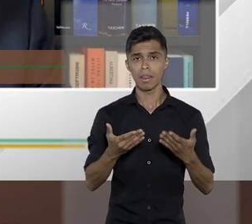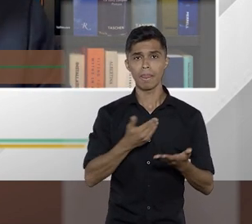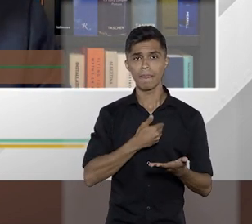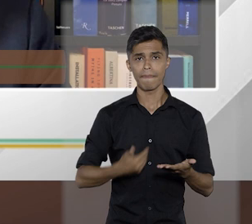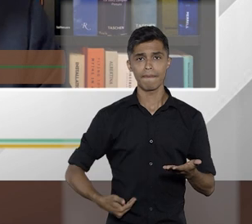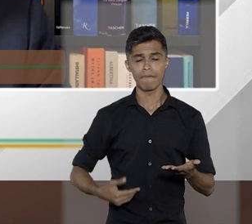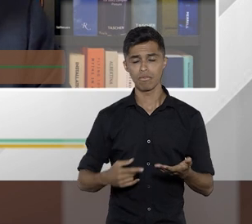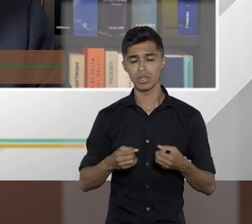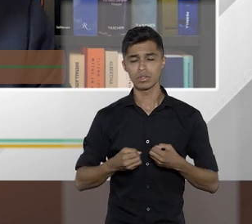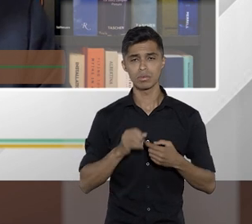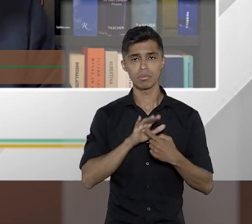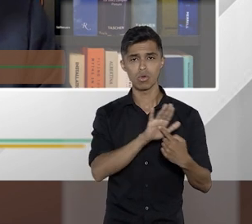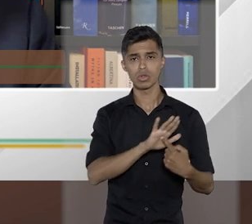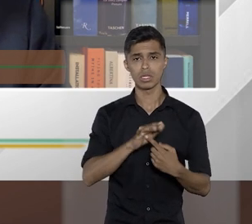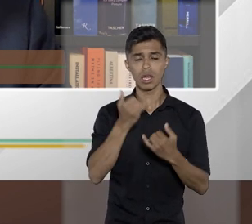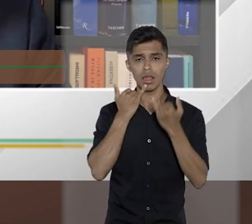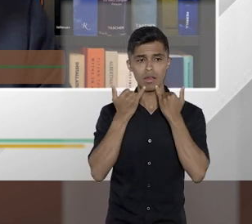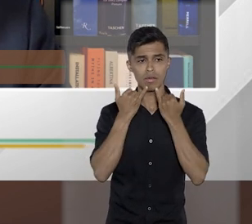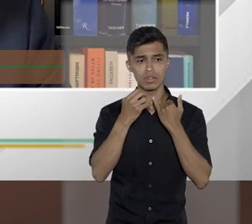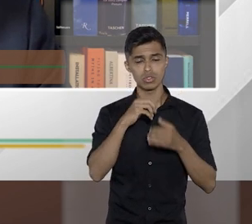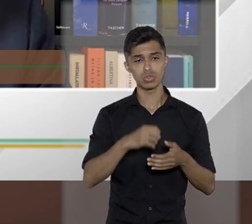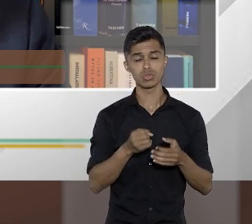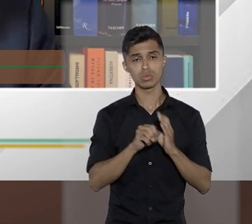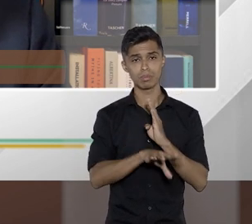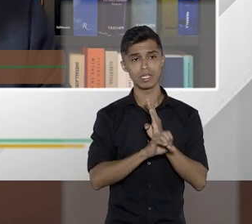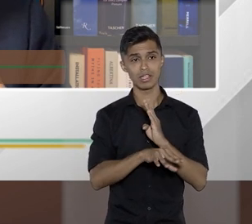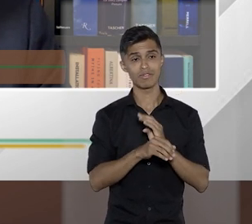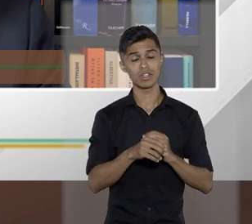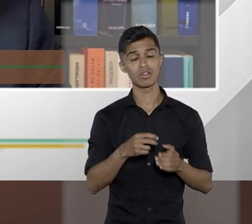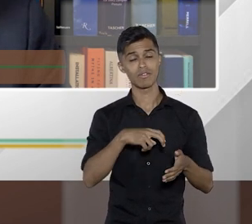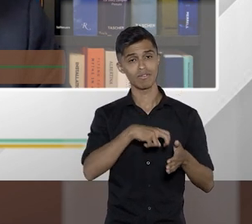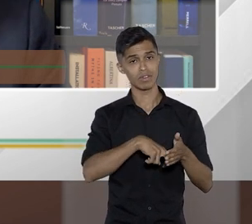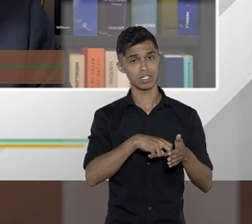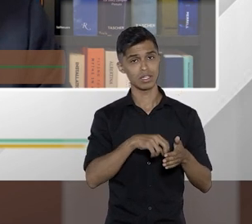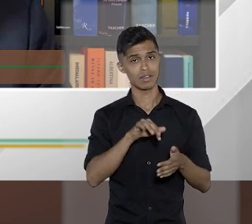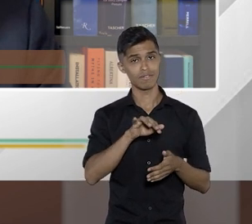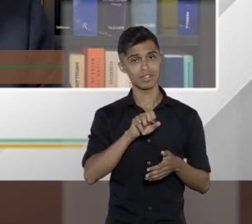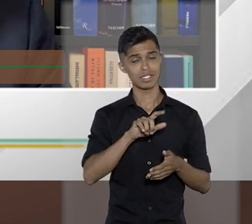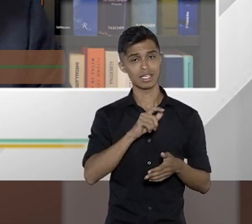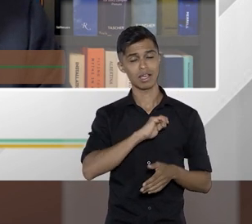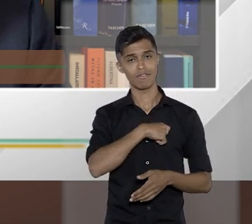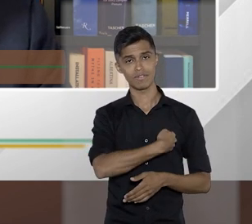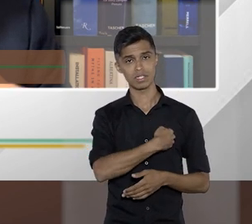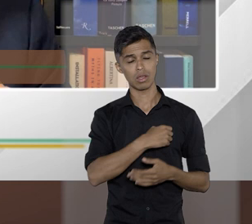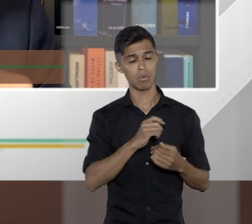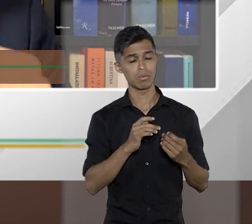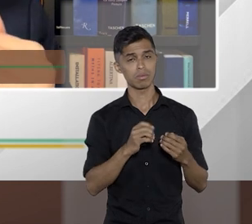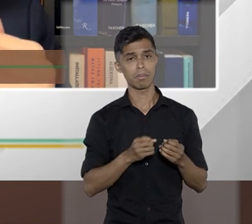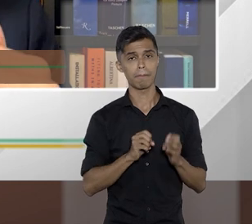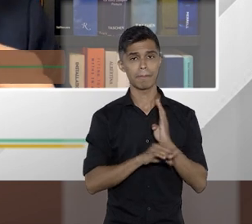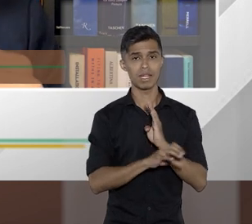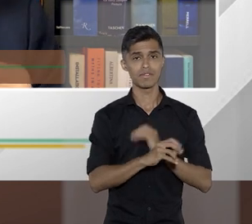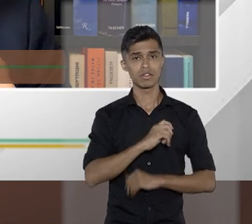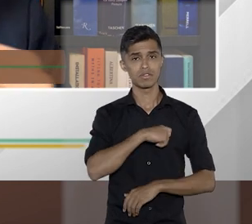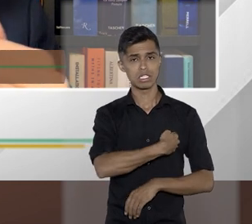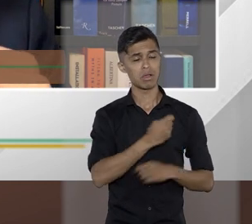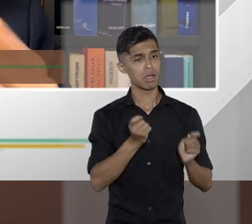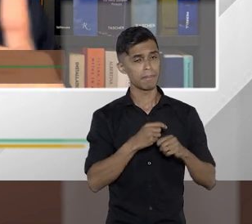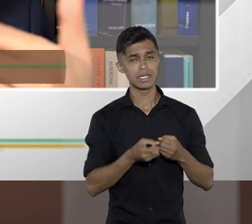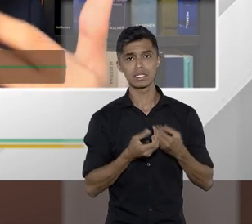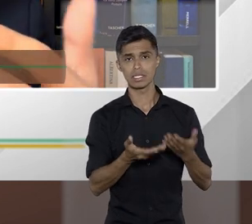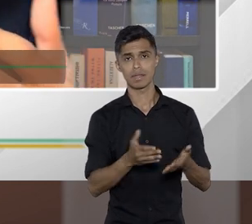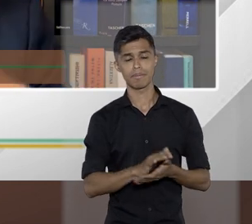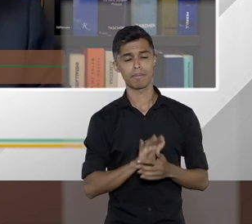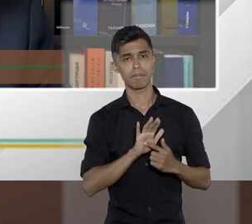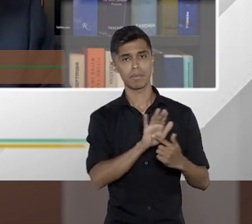públicos os dados dos benefícios fiscais. Isso eu digo com muita tranquilidade e esses parâmetros